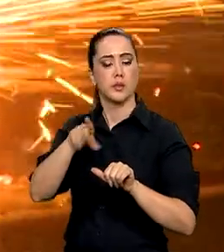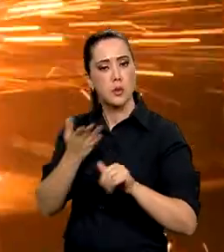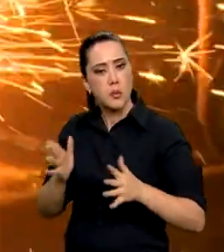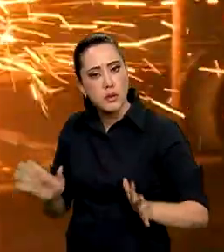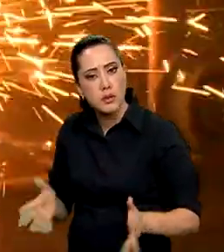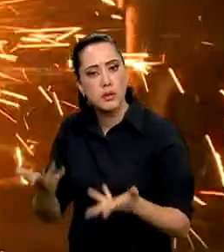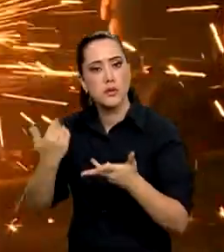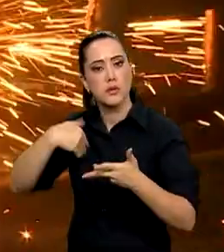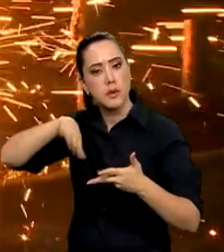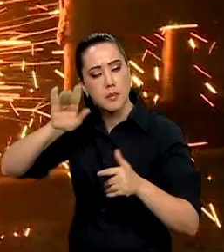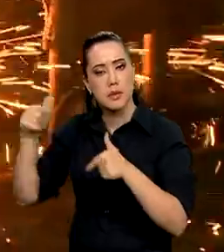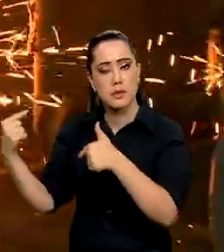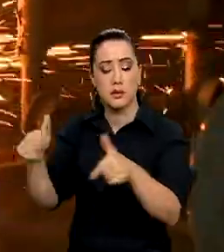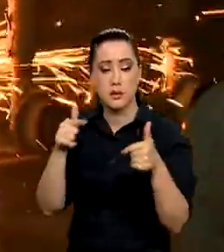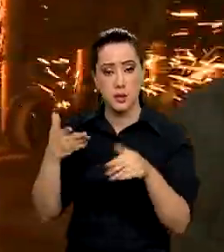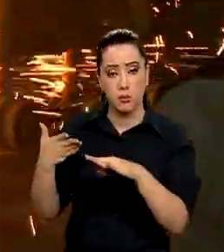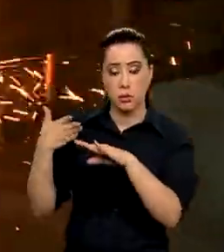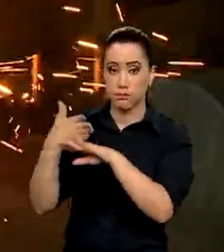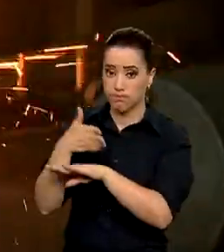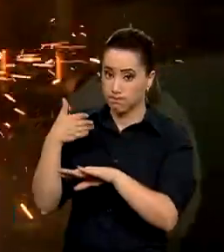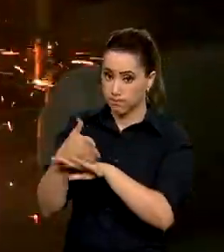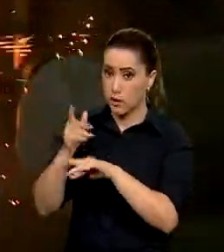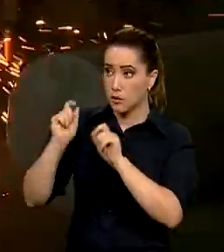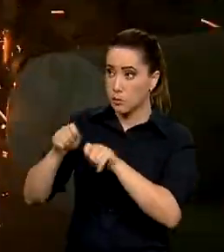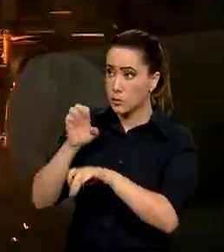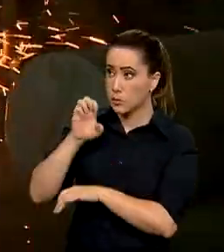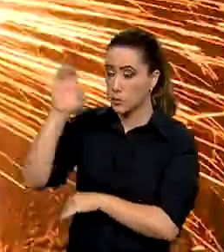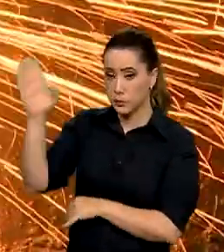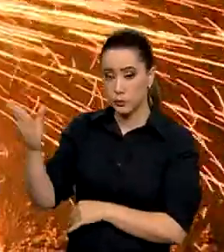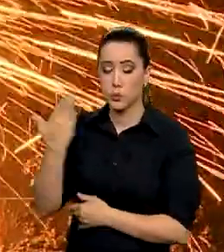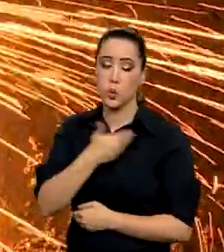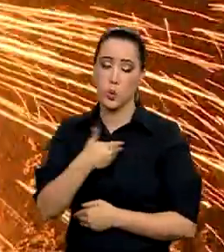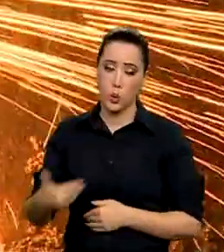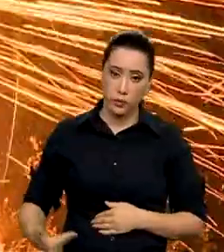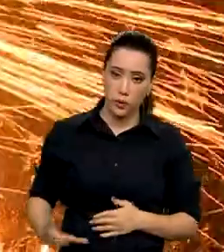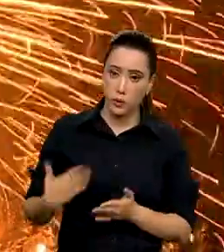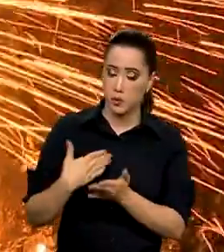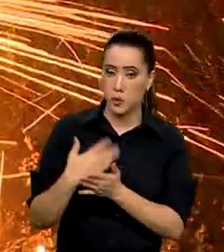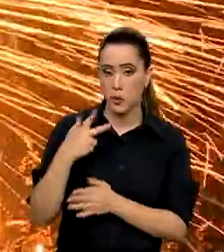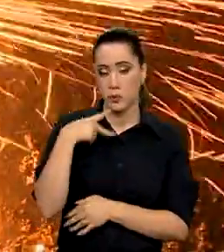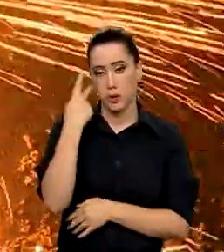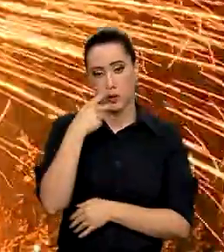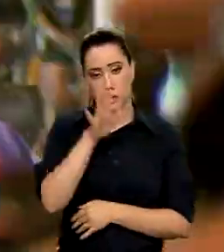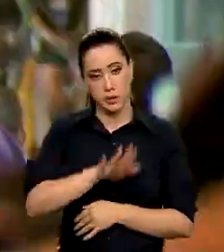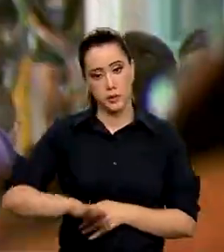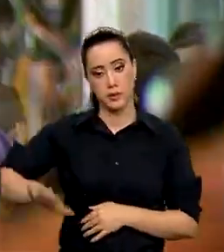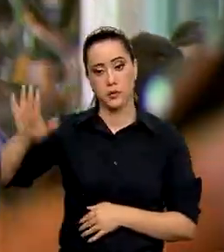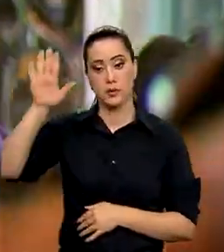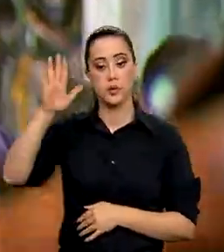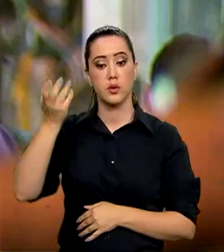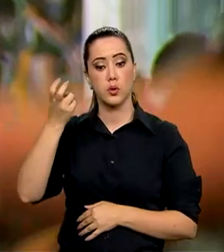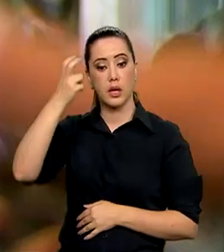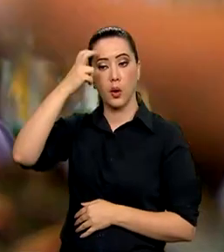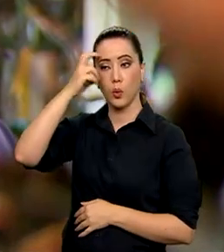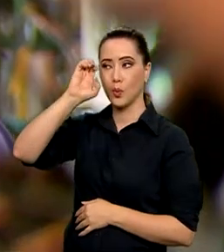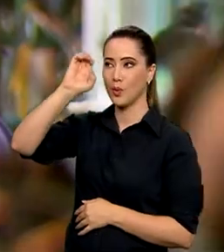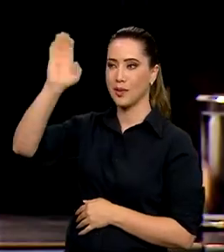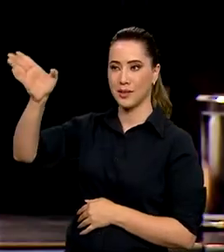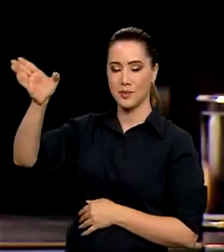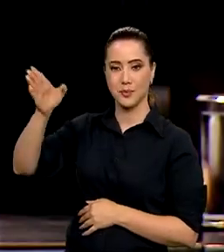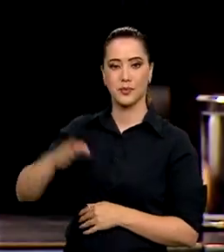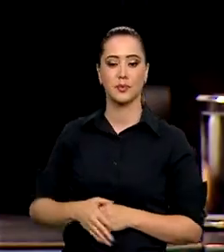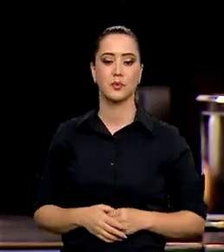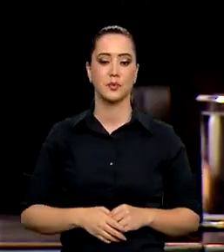mais negócios a entrarem no mercado externo, o governo lançou a Política Nacional da Cultura Exportadora.